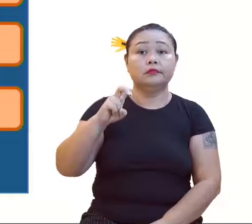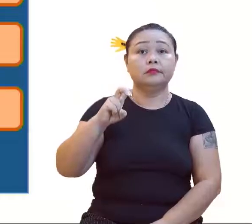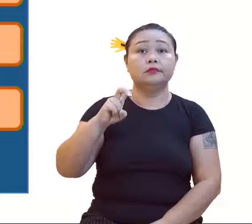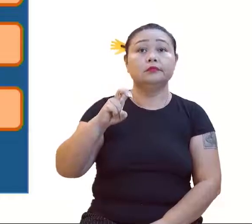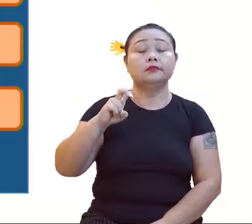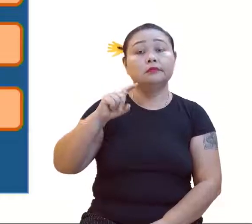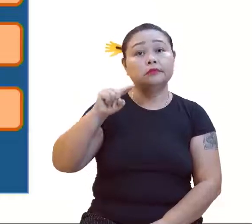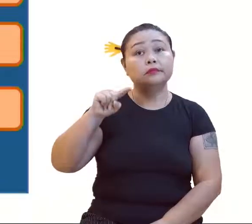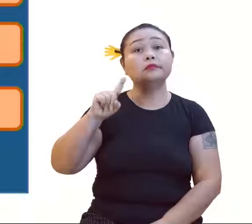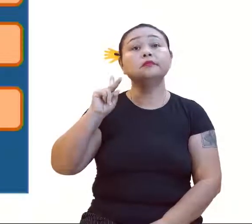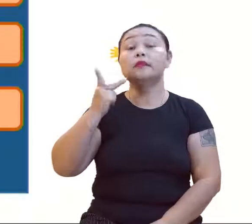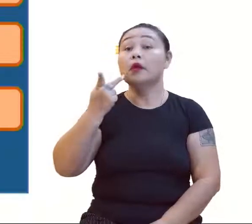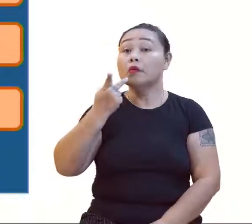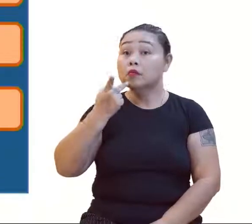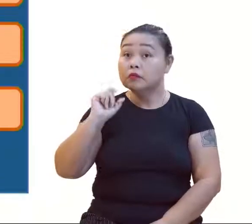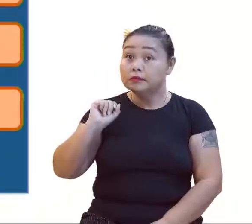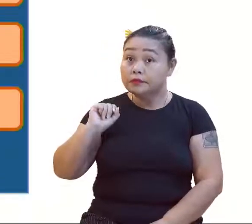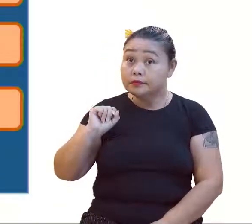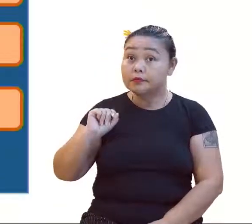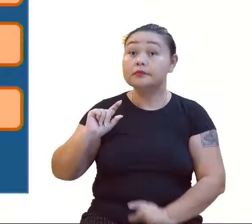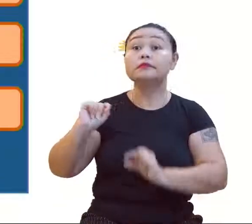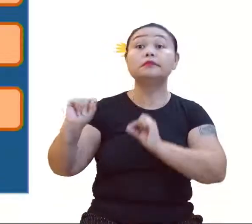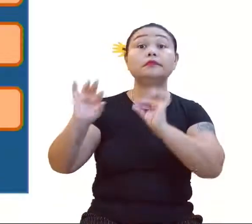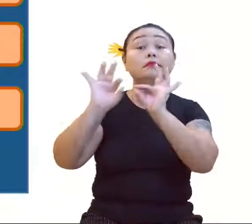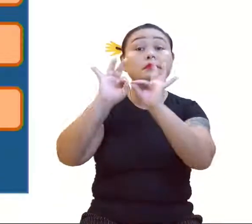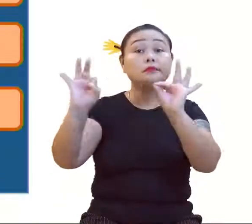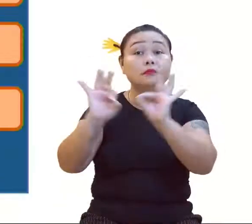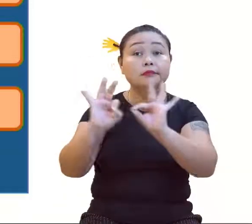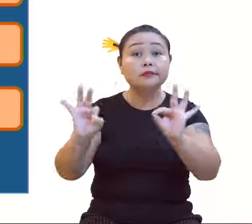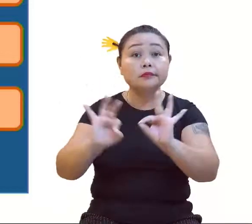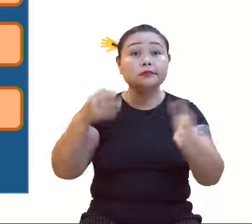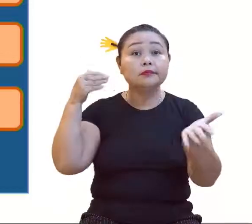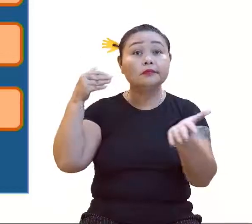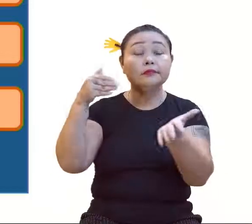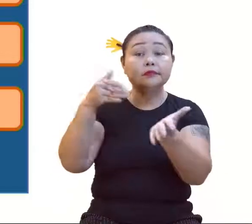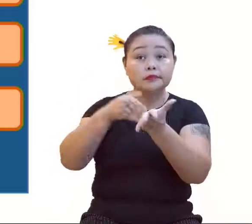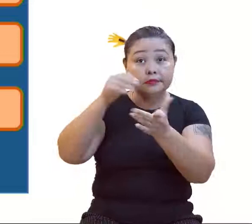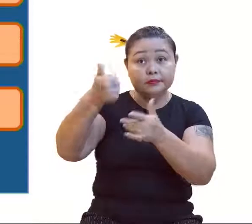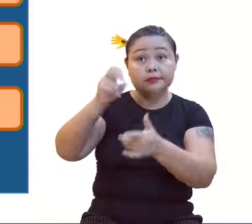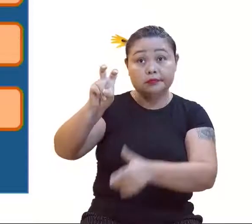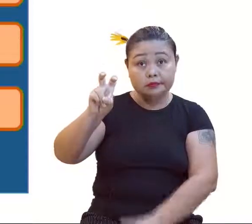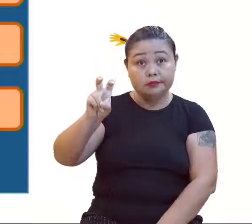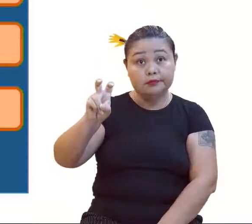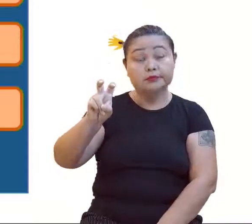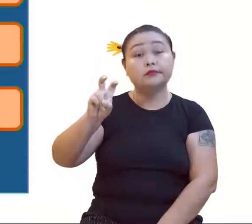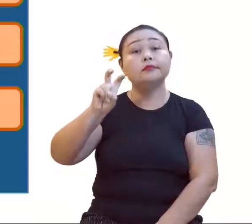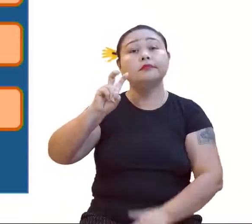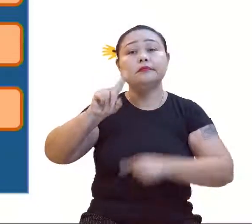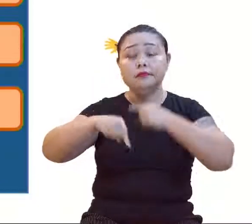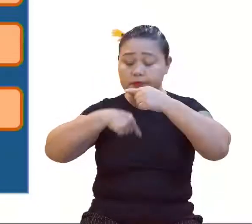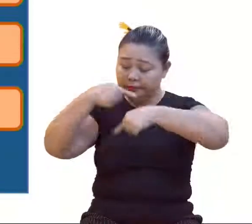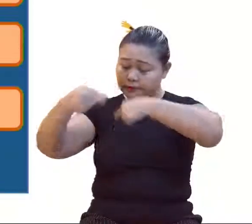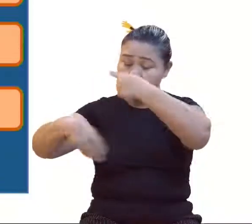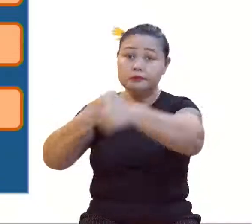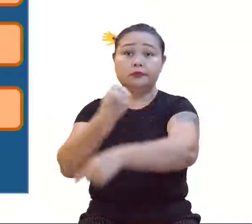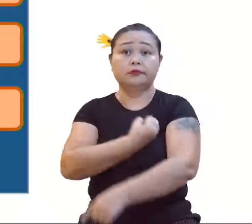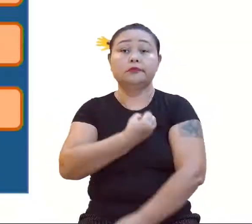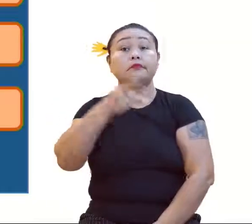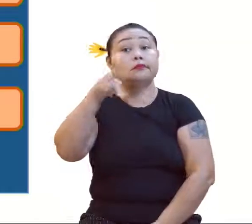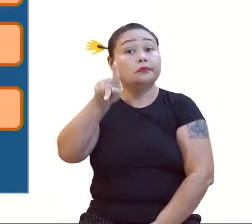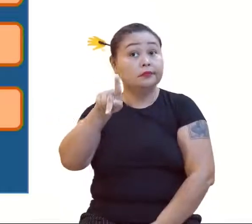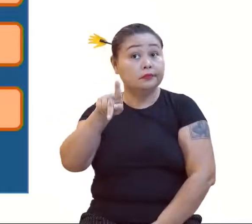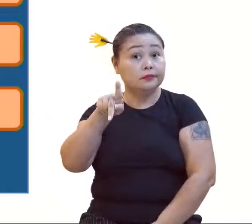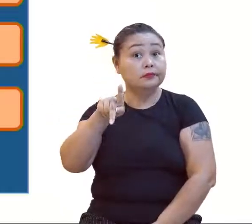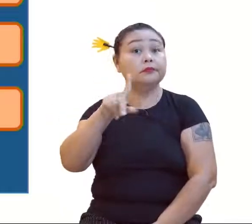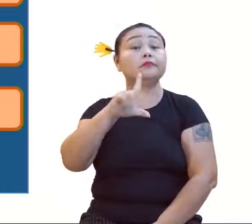podemos afirmar que o último termo é 15? É uma sequência de números pares?